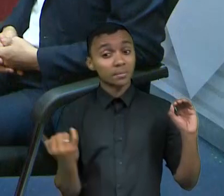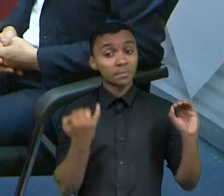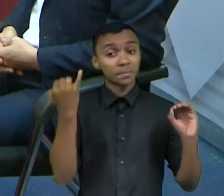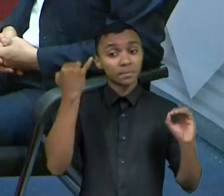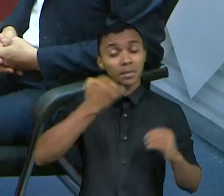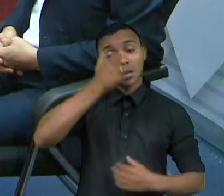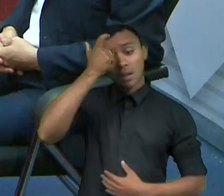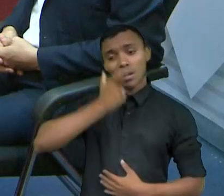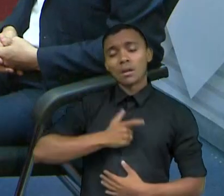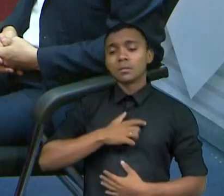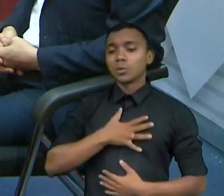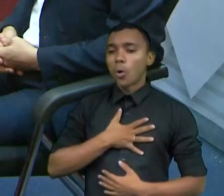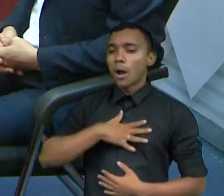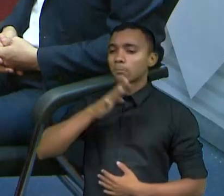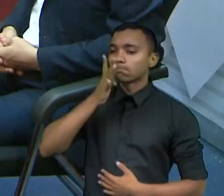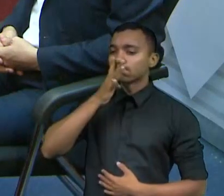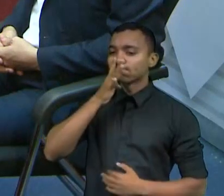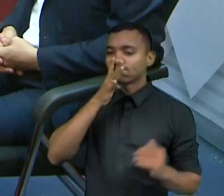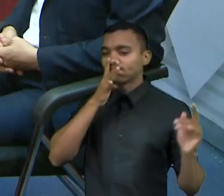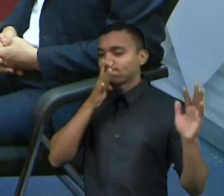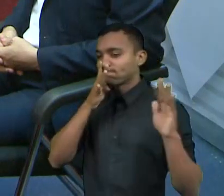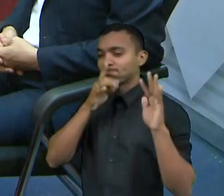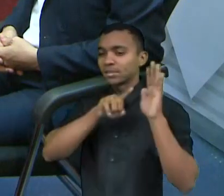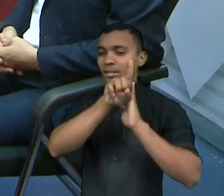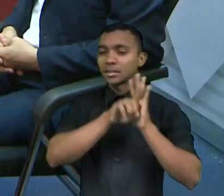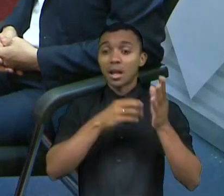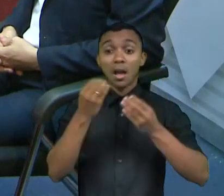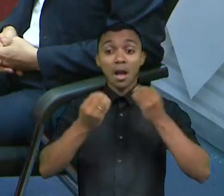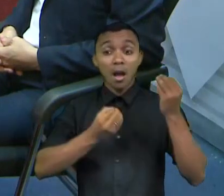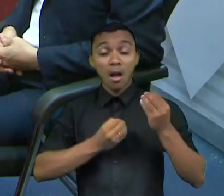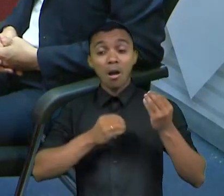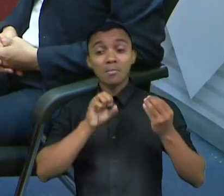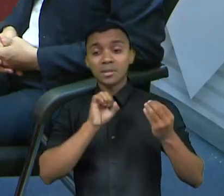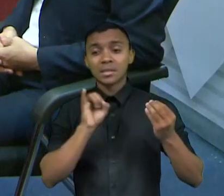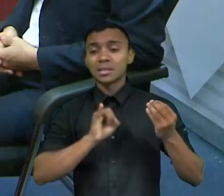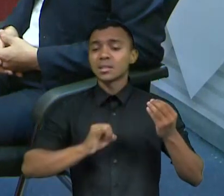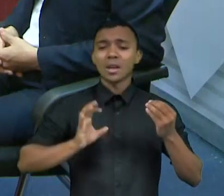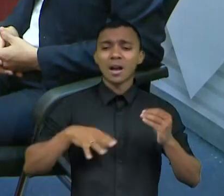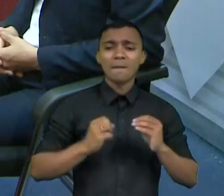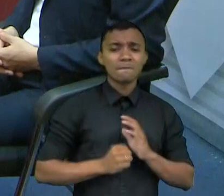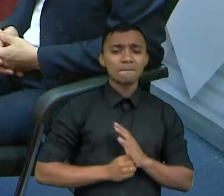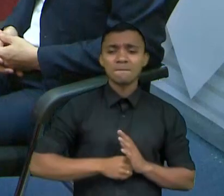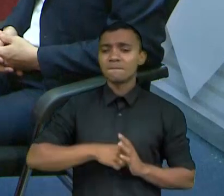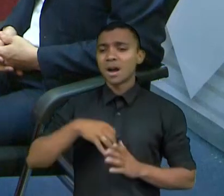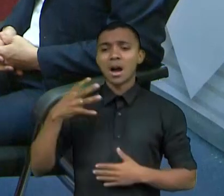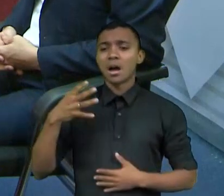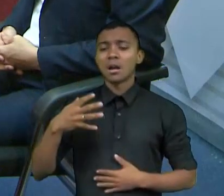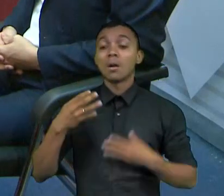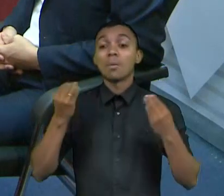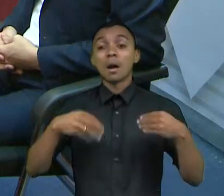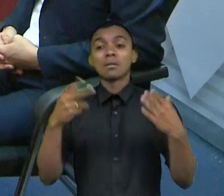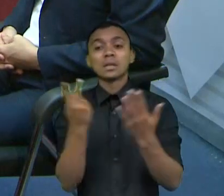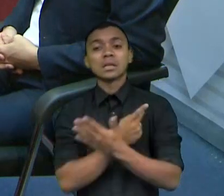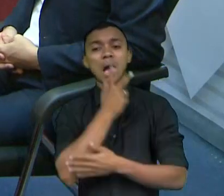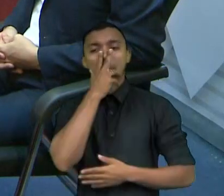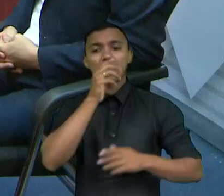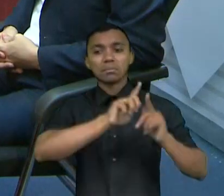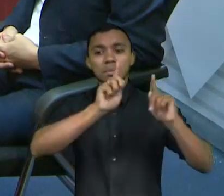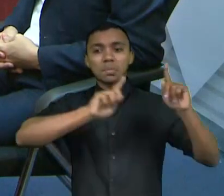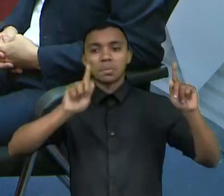gosto de ver a pesquisa, de saber como está o cenário. Mas, assim, por que tantas... Por que que acontecem essas divergências?